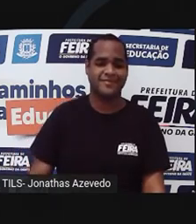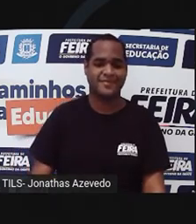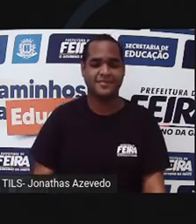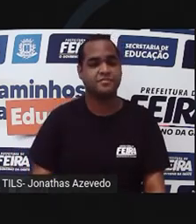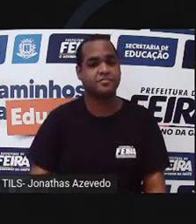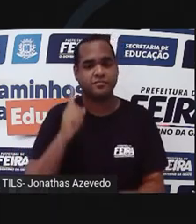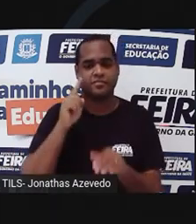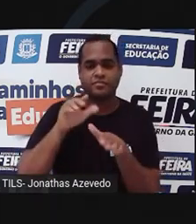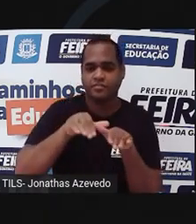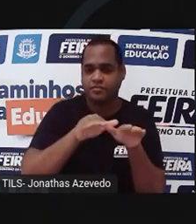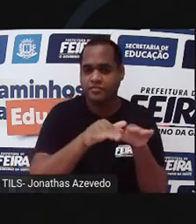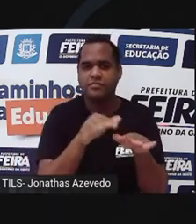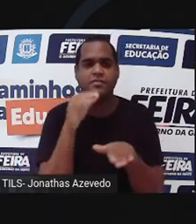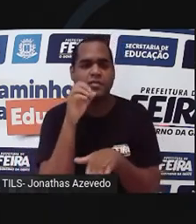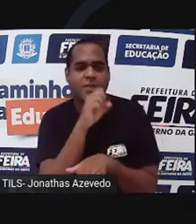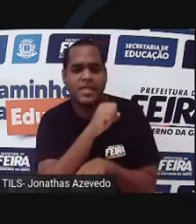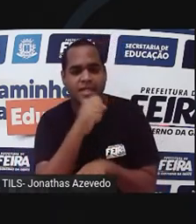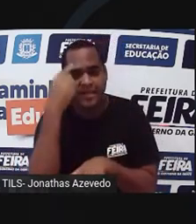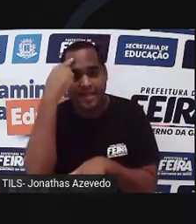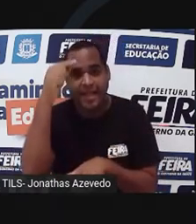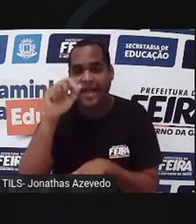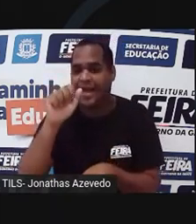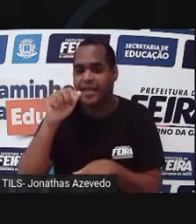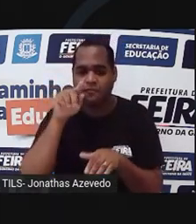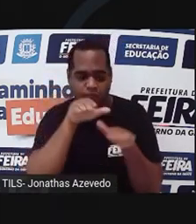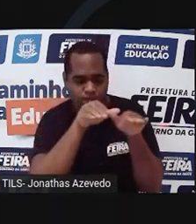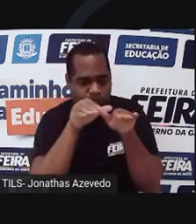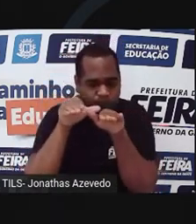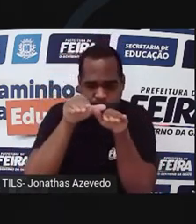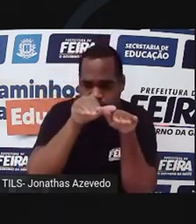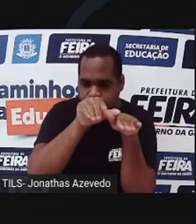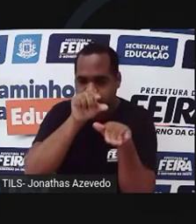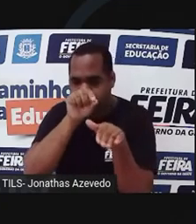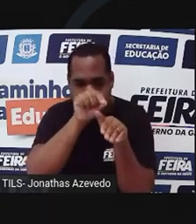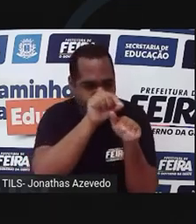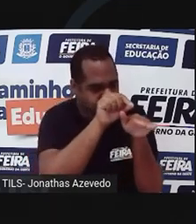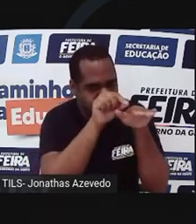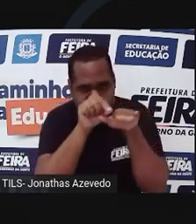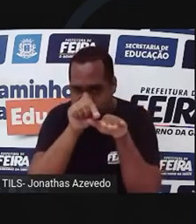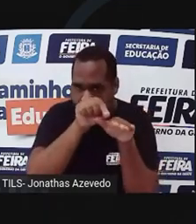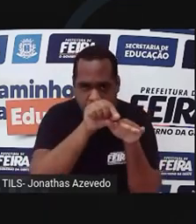Uma ave que voa muito bem é a águia. É incrível!